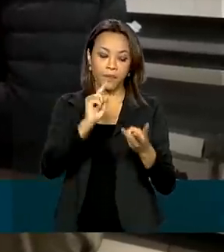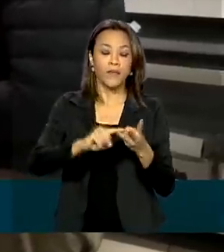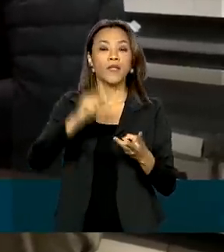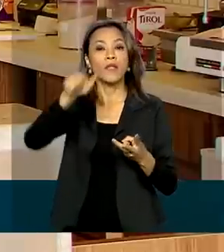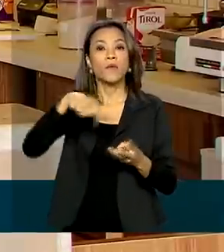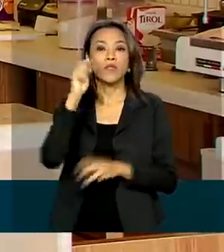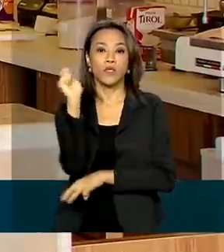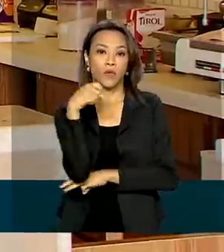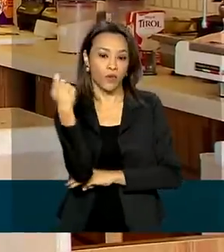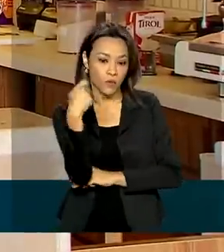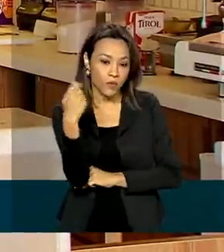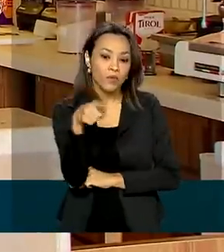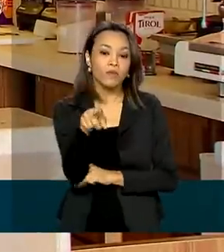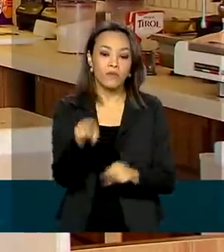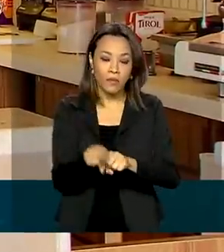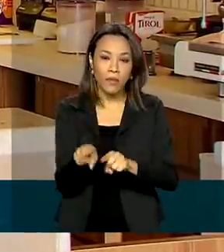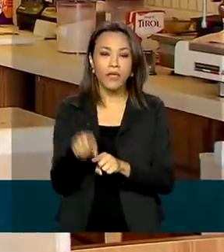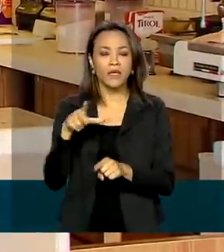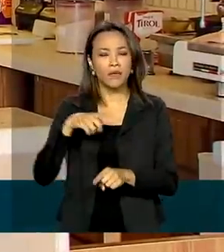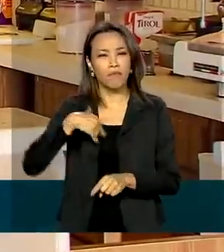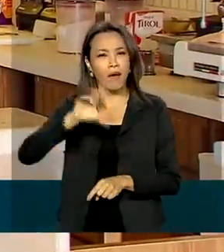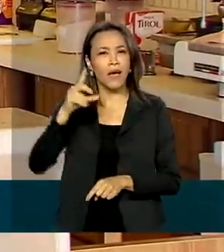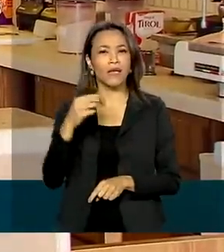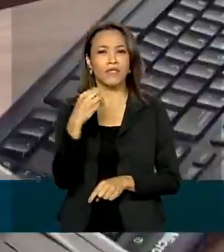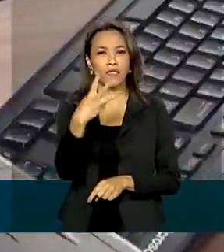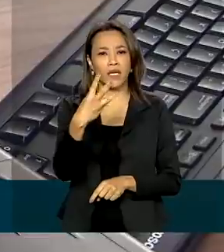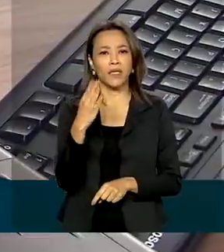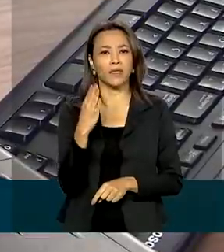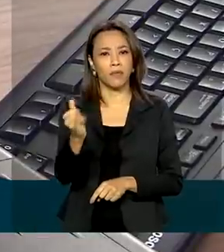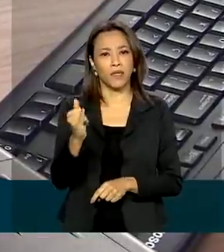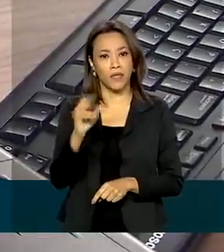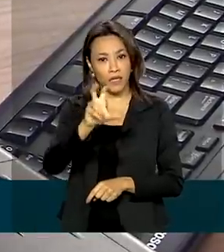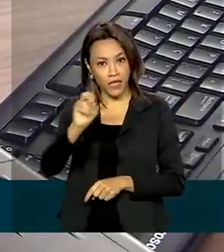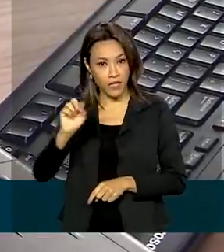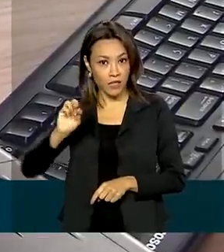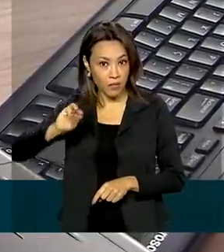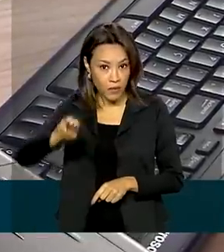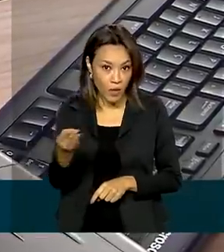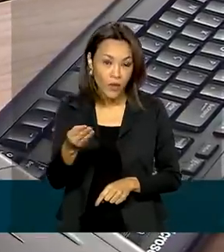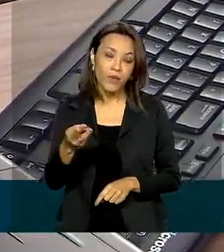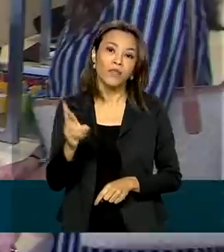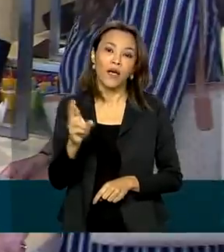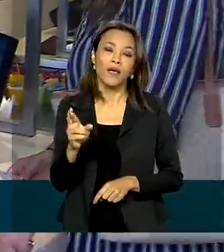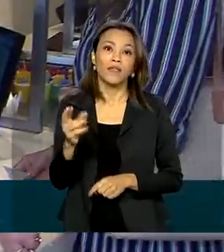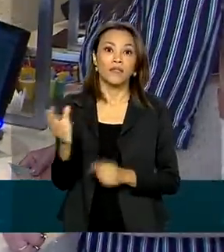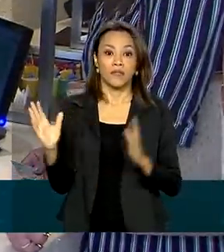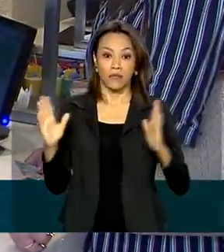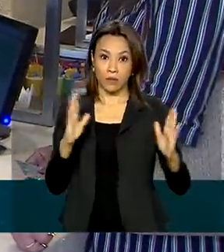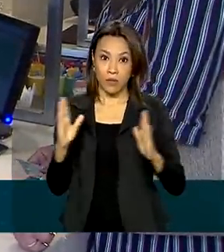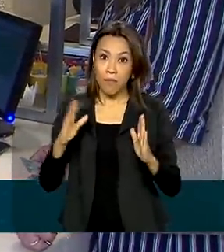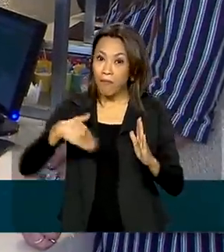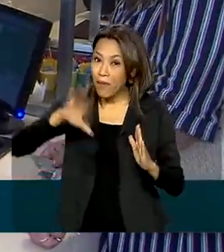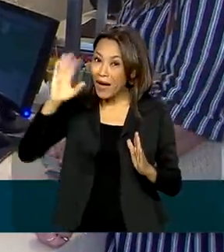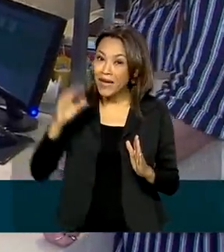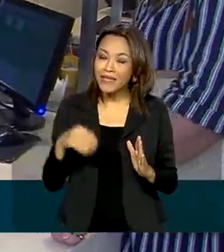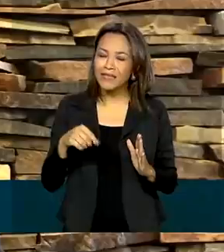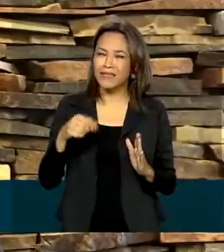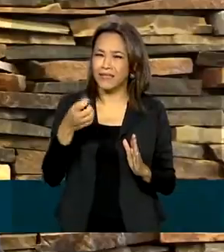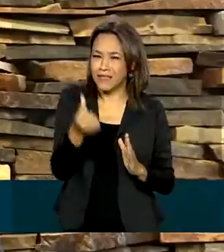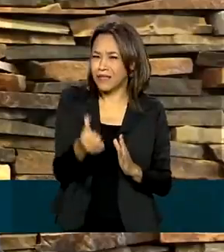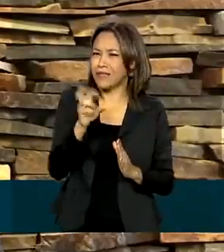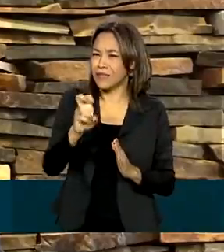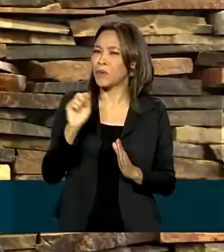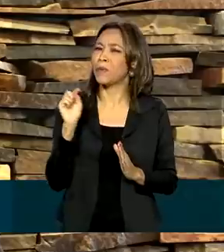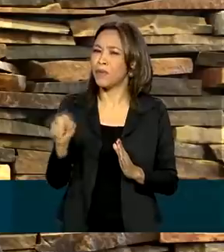Rio Grande do Sul, que recebeu mais de R$,5 bilhões em mais de 65 mil operações de crédito.